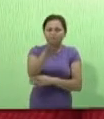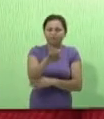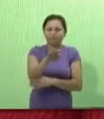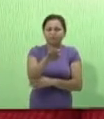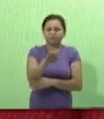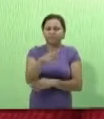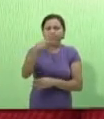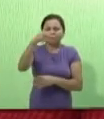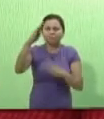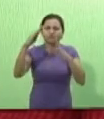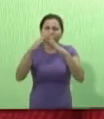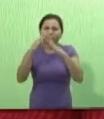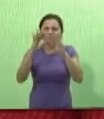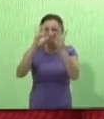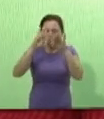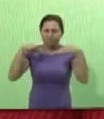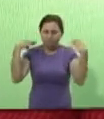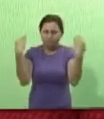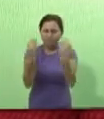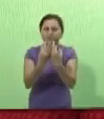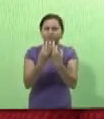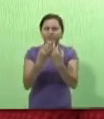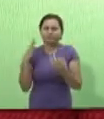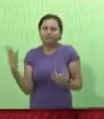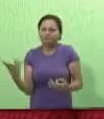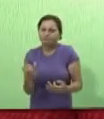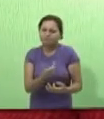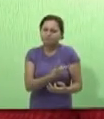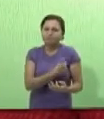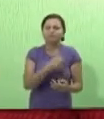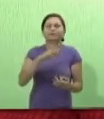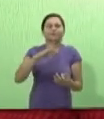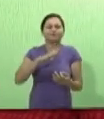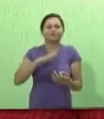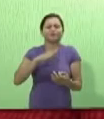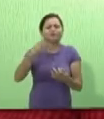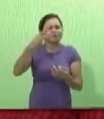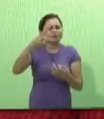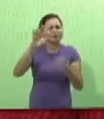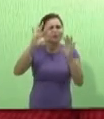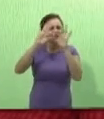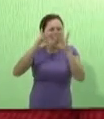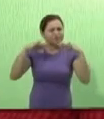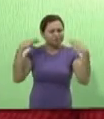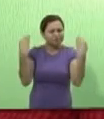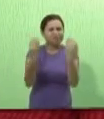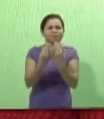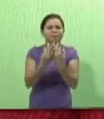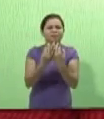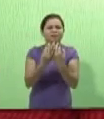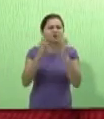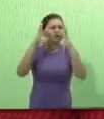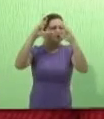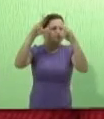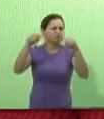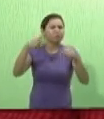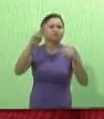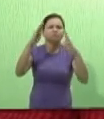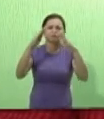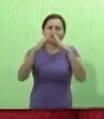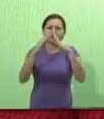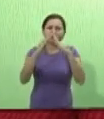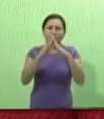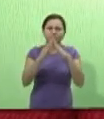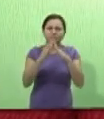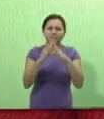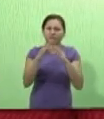também, pela sua casa, pela sua família, para que a salvação providenciada por Deus se estenda a você e todo o seu lar.